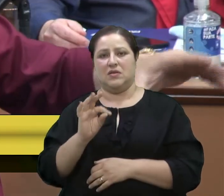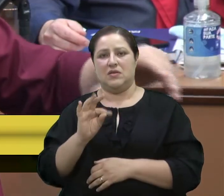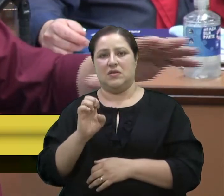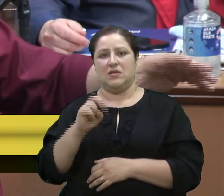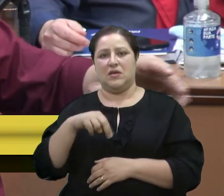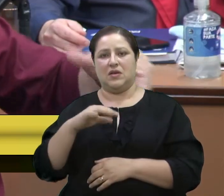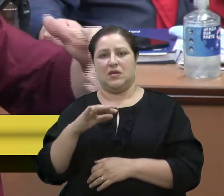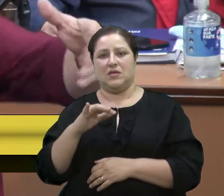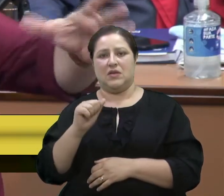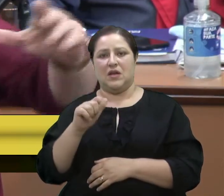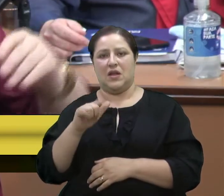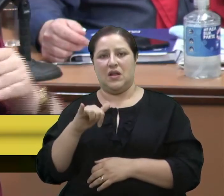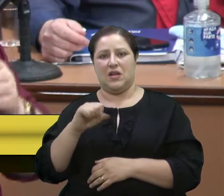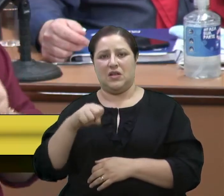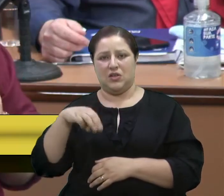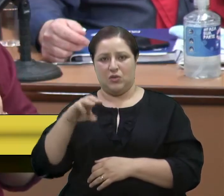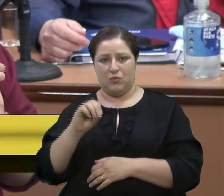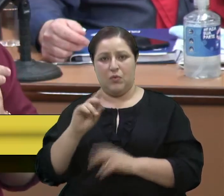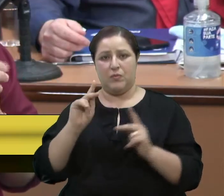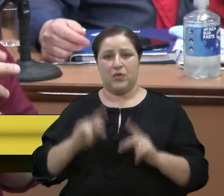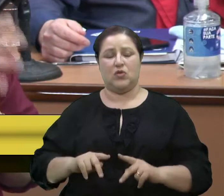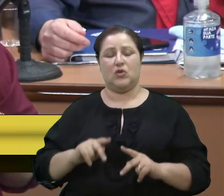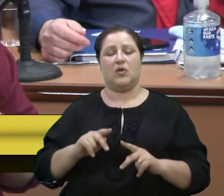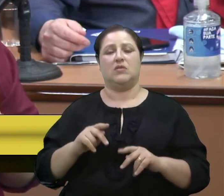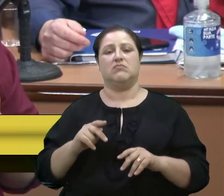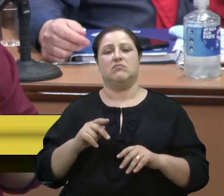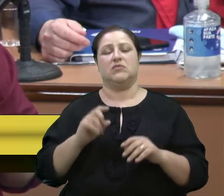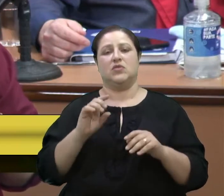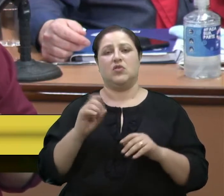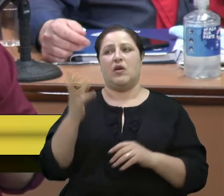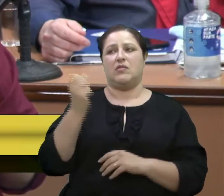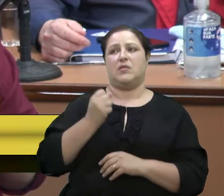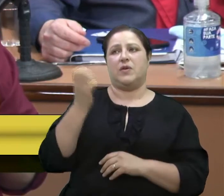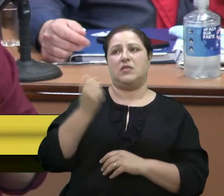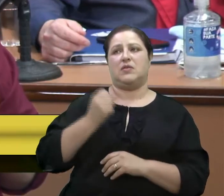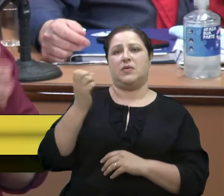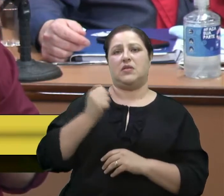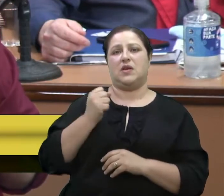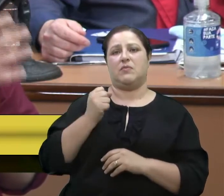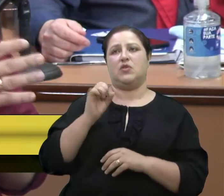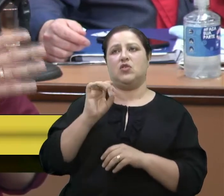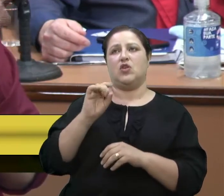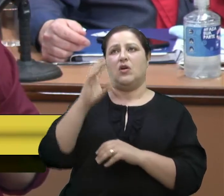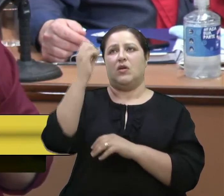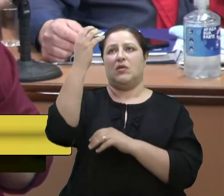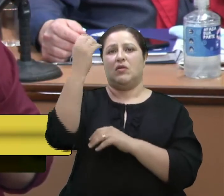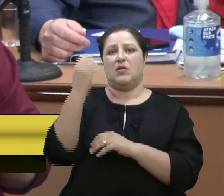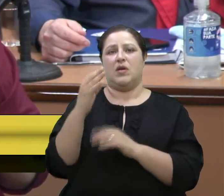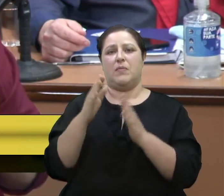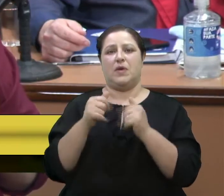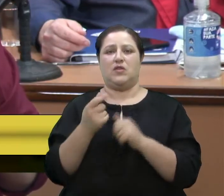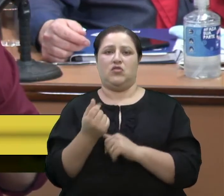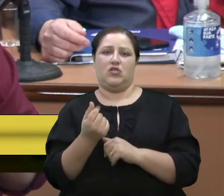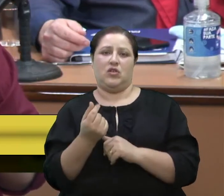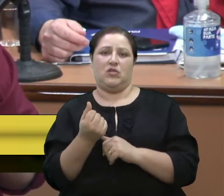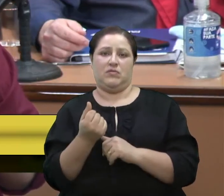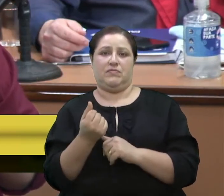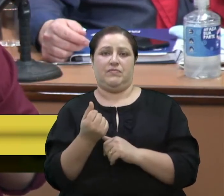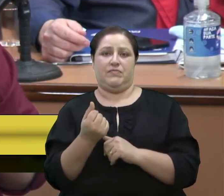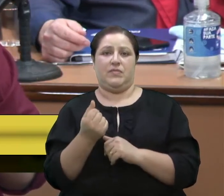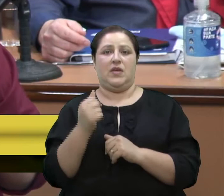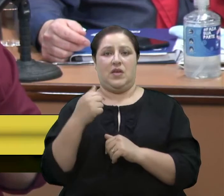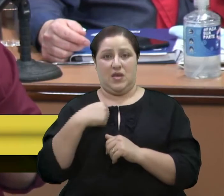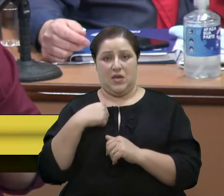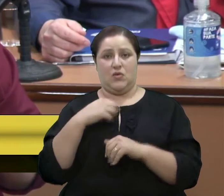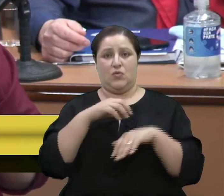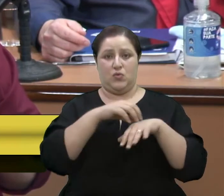assistencialismo, assistencialismo, aí fica lá no sinal, pedindo dinheiro, é melhor do que ir trabalhar. Então, para relatar, foram oito viagens só esse ano que a gente foi